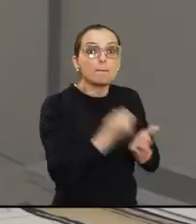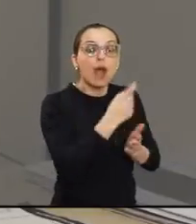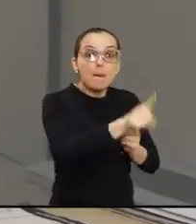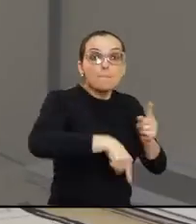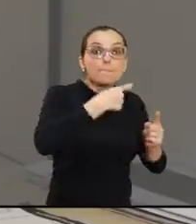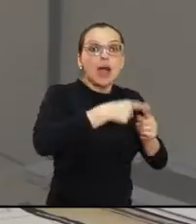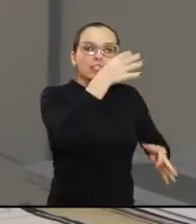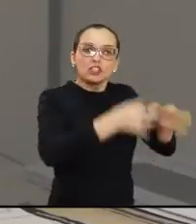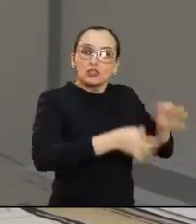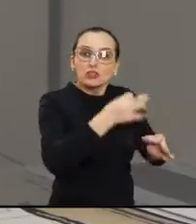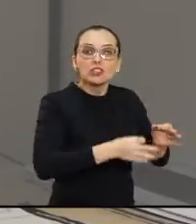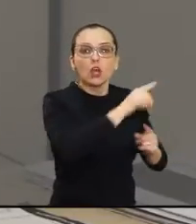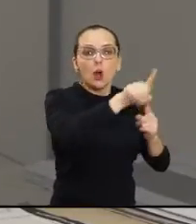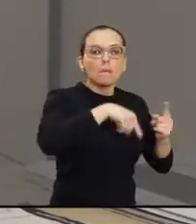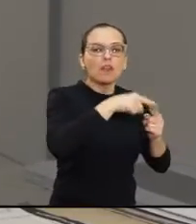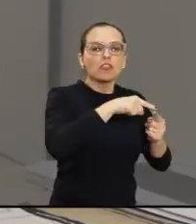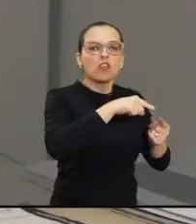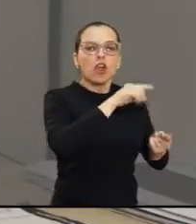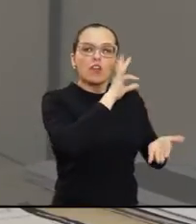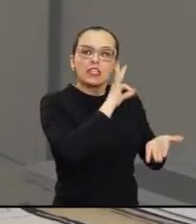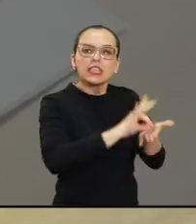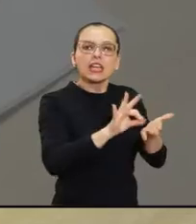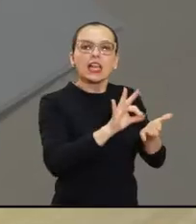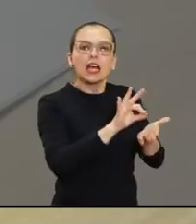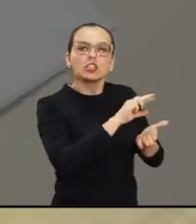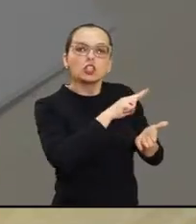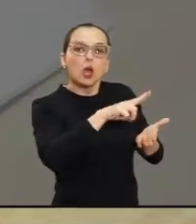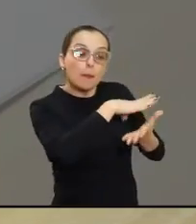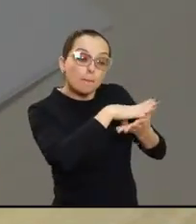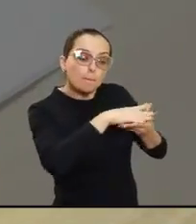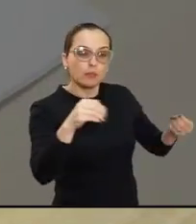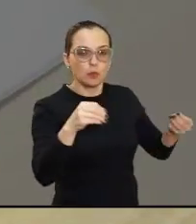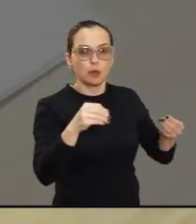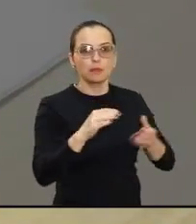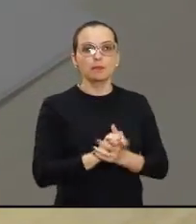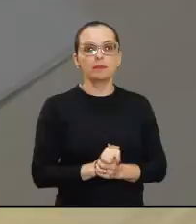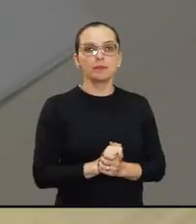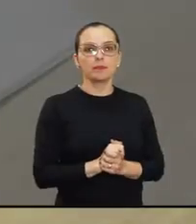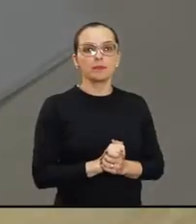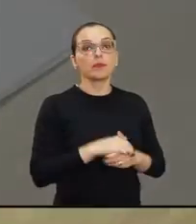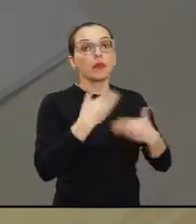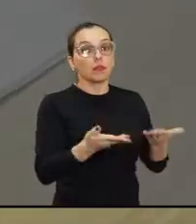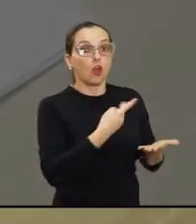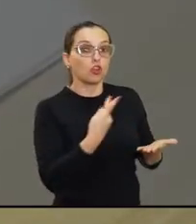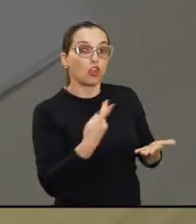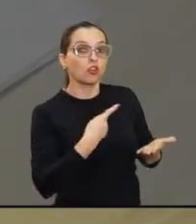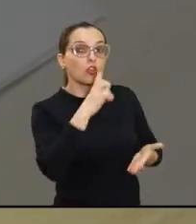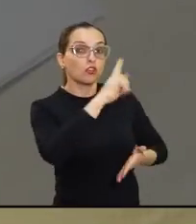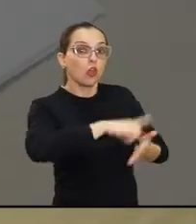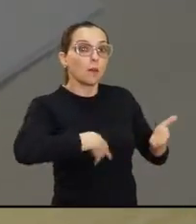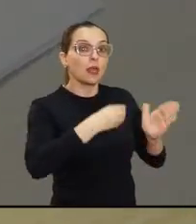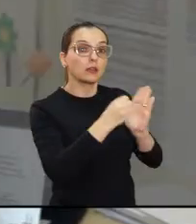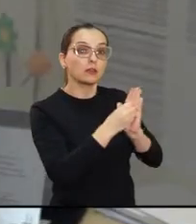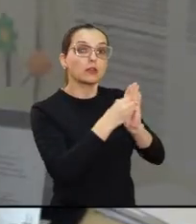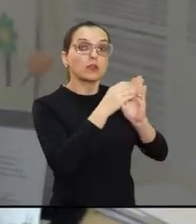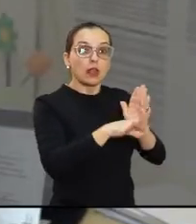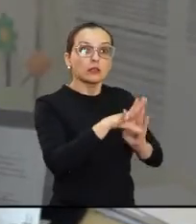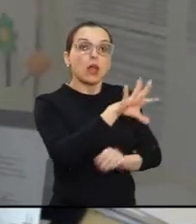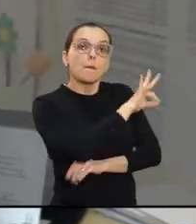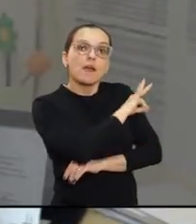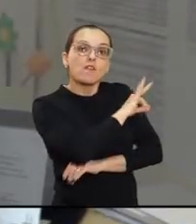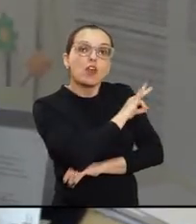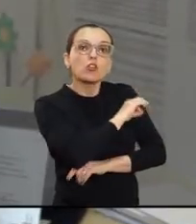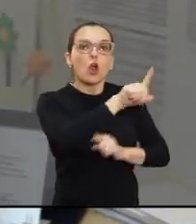que é o protesto, para limpar o seu nome do Cadim Municipal. E elaboramos uma indicação, a gente está encaminhando à prefeitura, que o prefeito